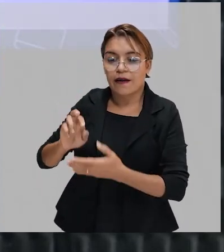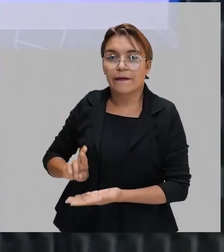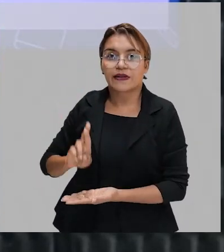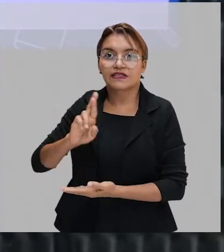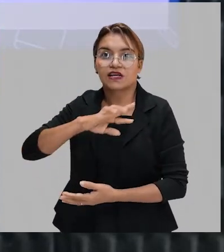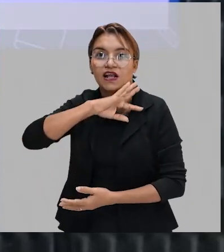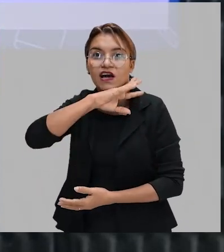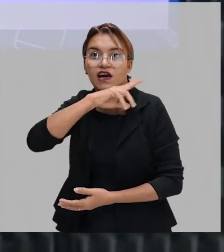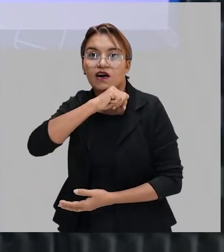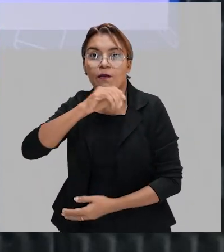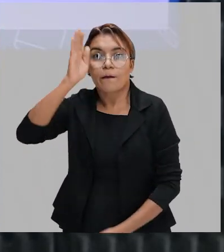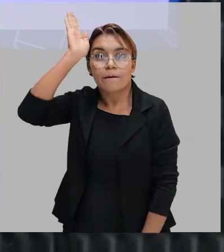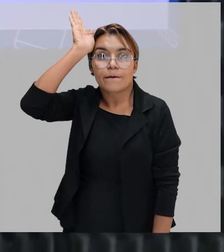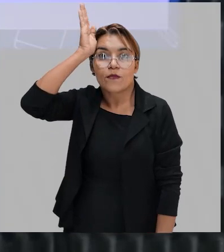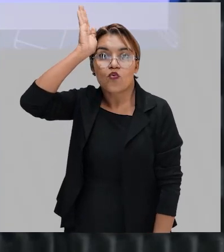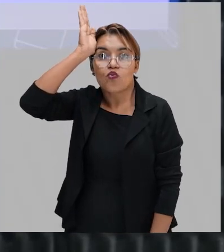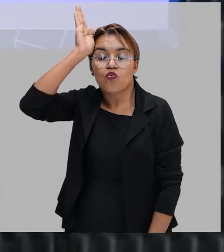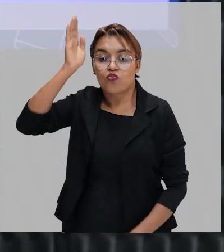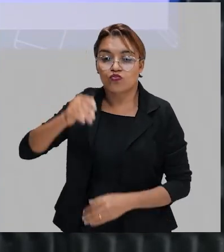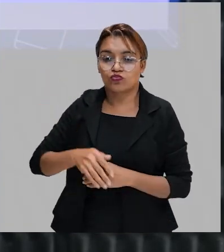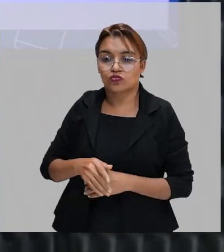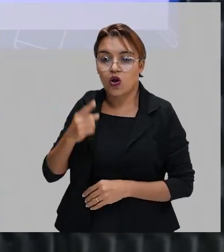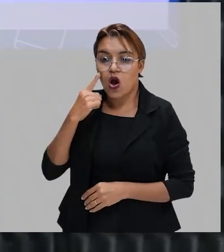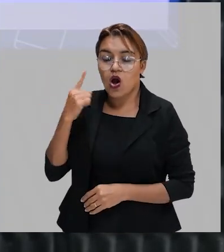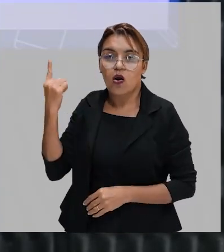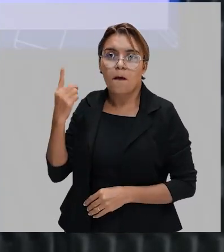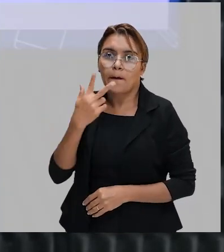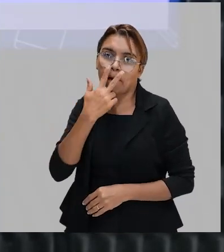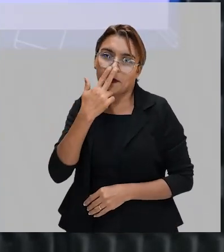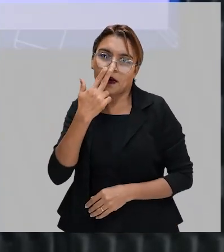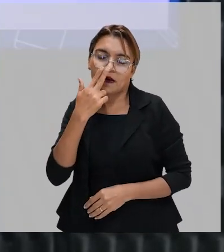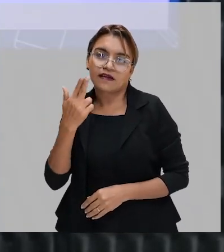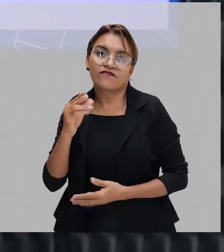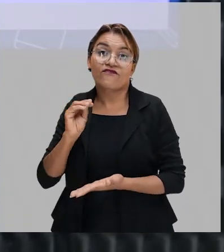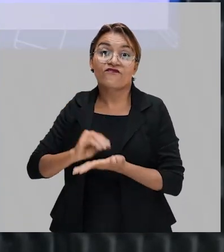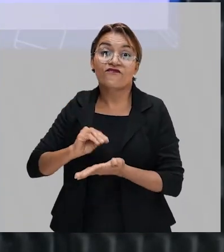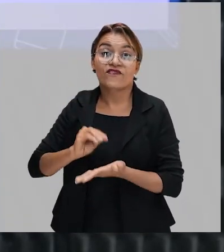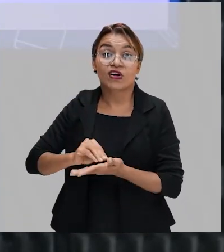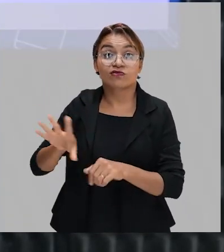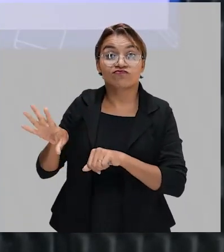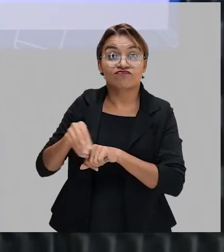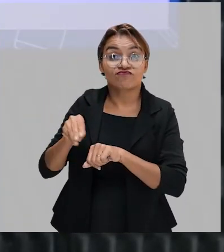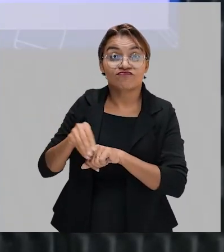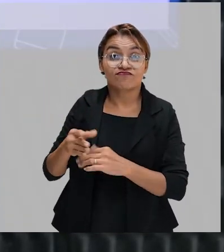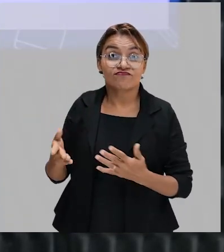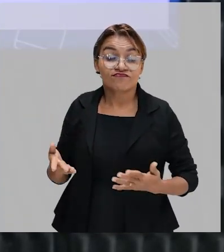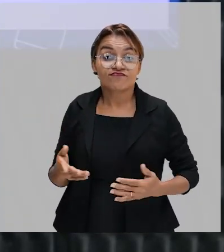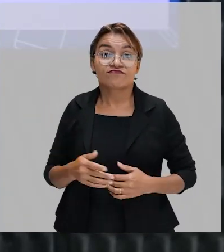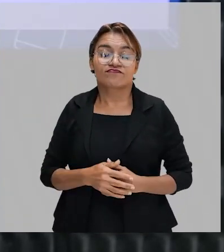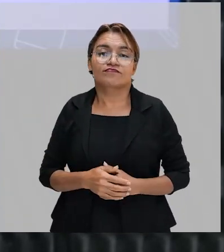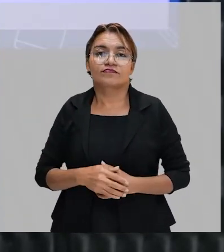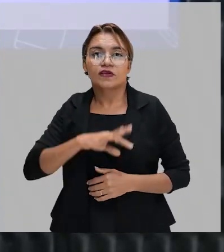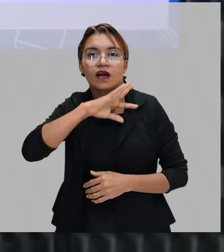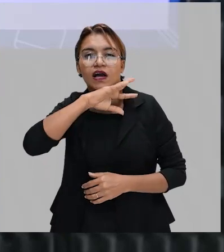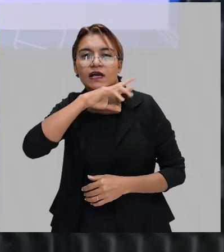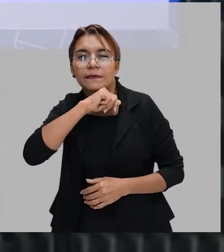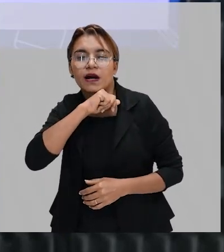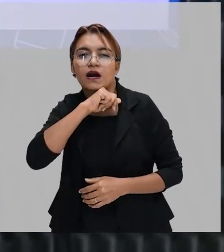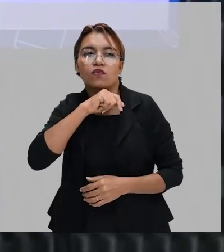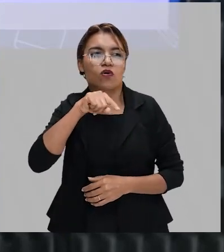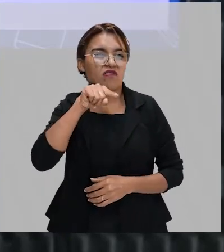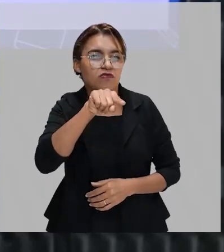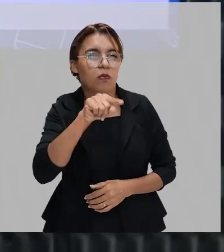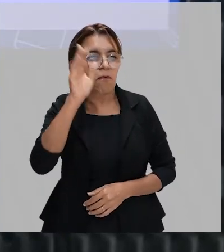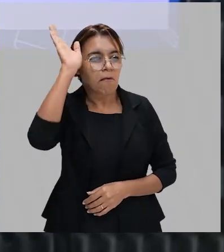animal chamado burro, né? No sentido de falta de conhecimento, tá? O animal, quando a gente fala fulano é burro,